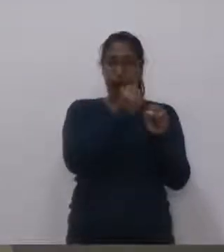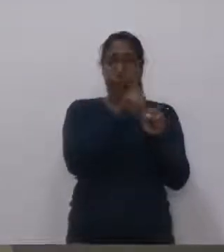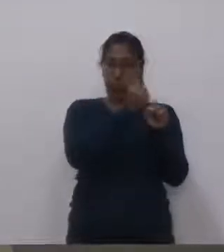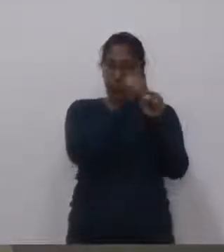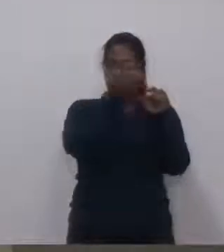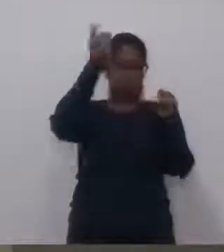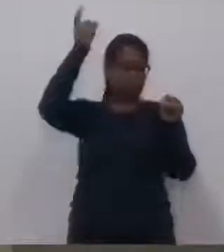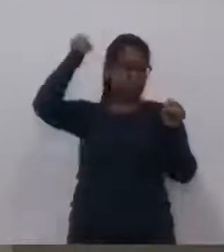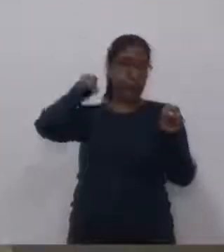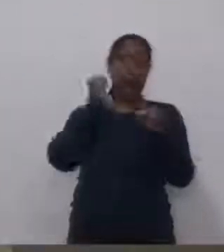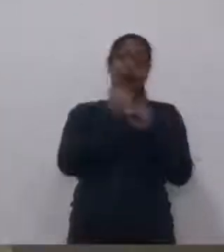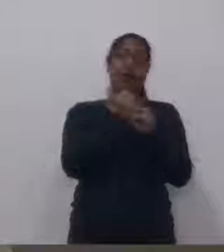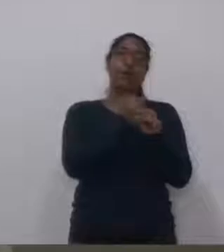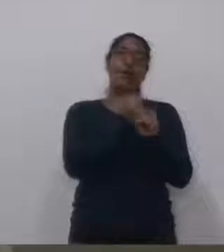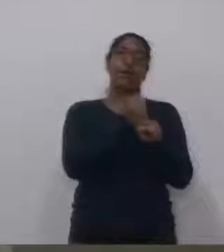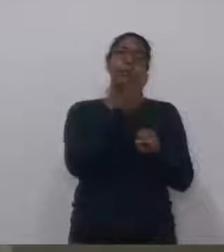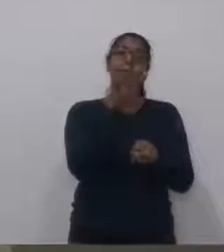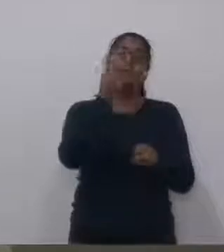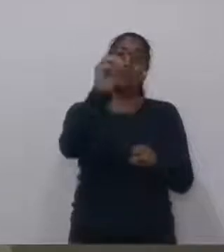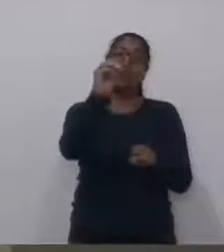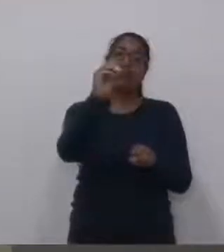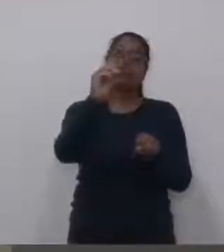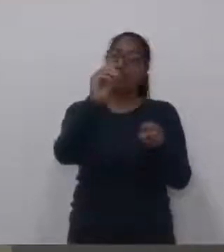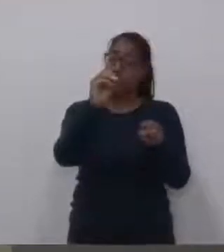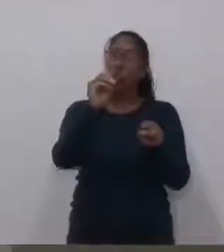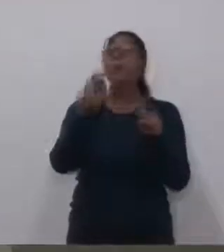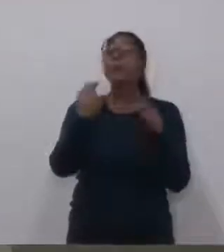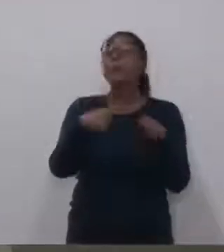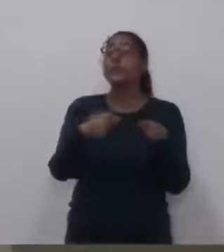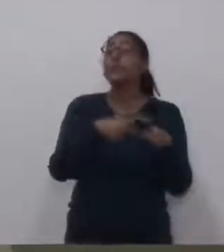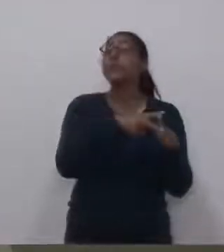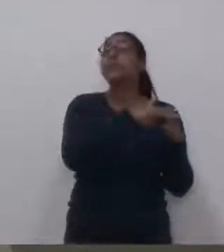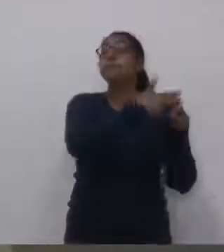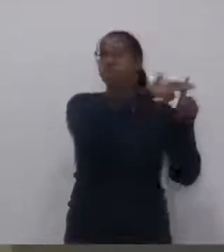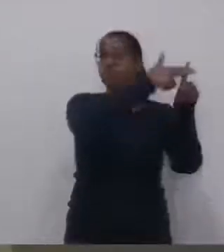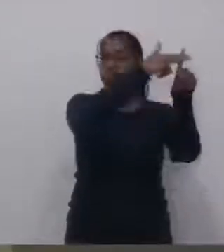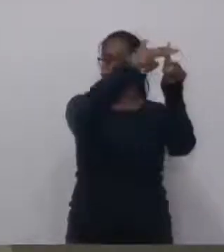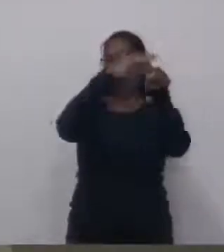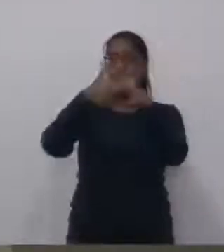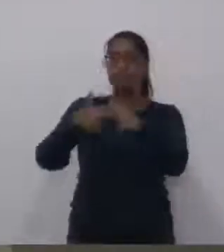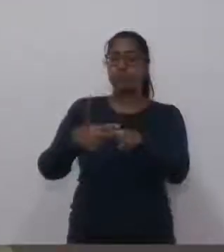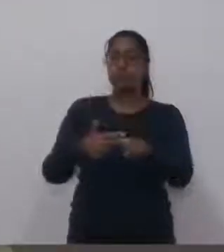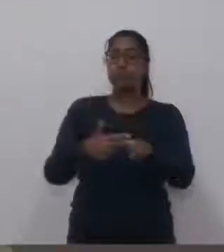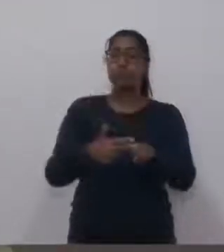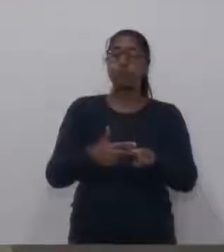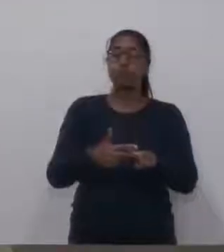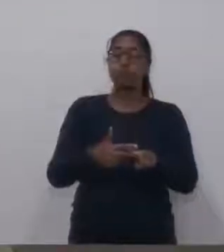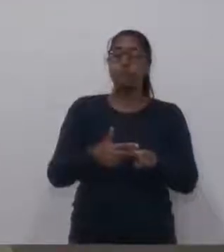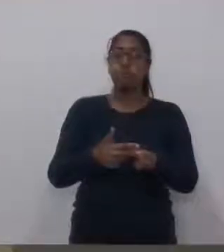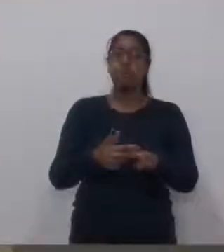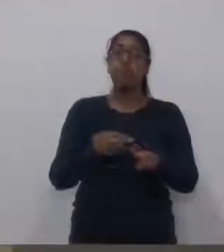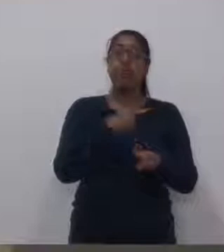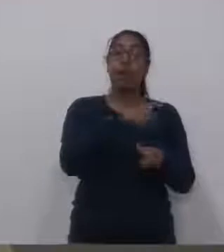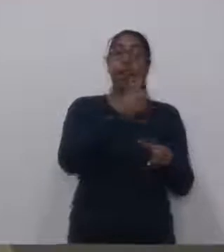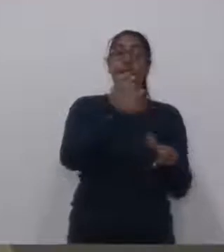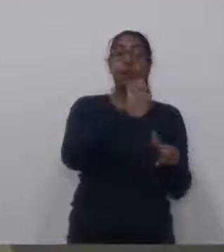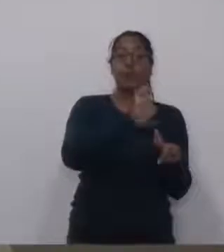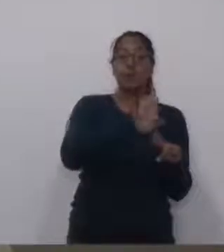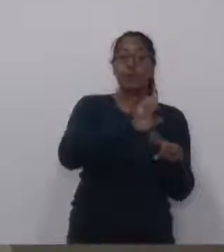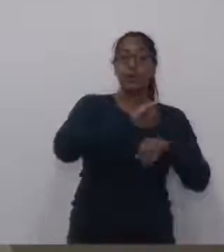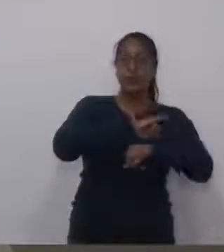de um grande trabalho de reforma ali. E nós vimos o Executivo anunciar agora,